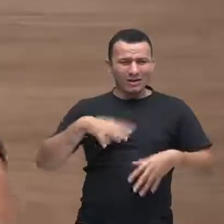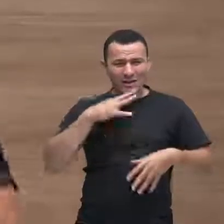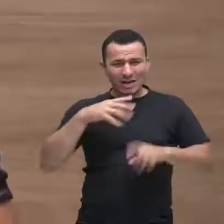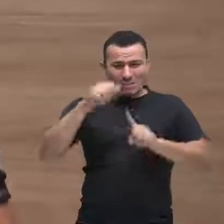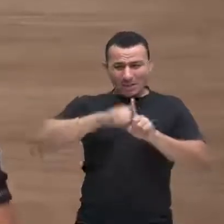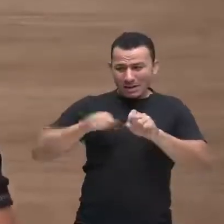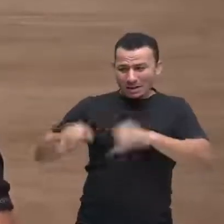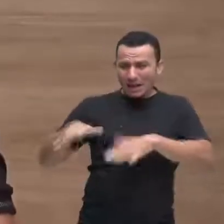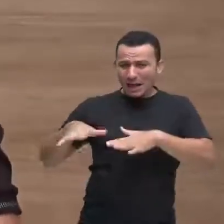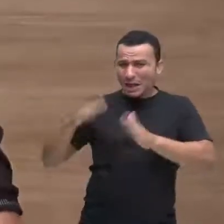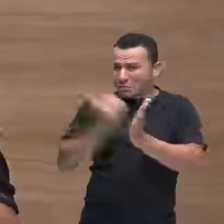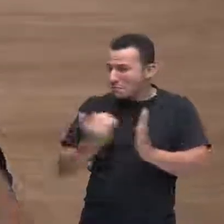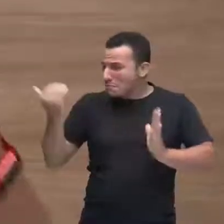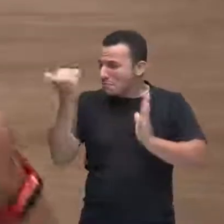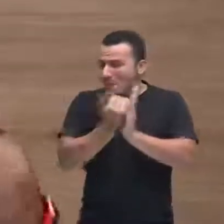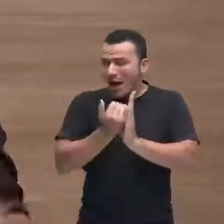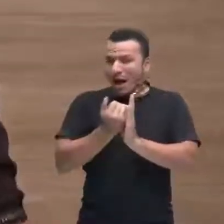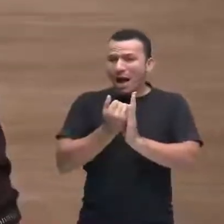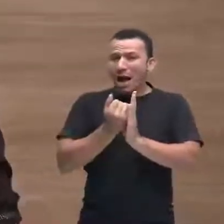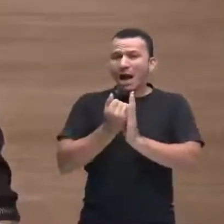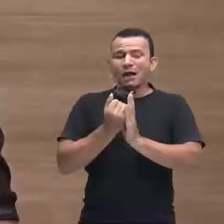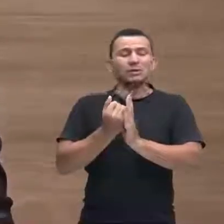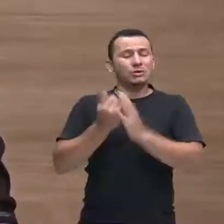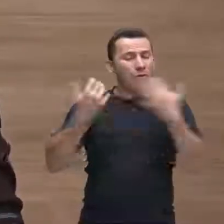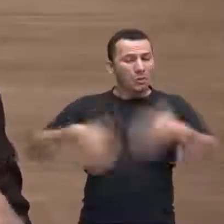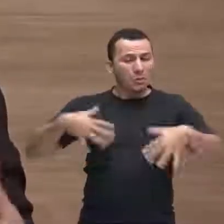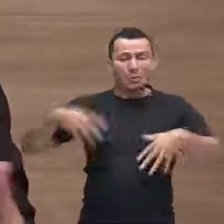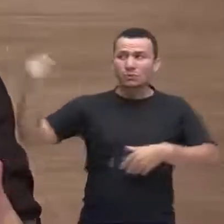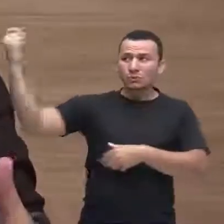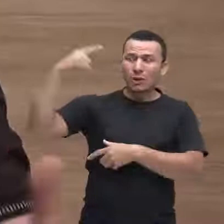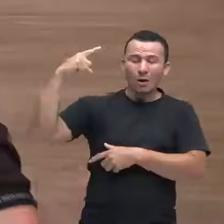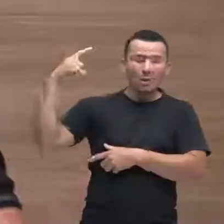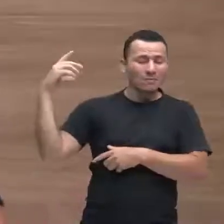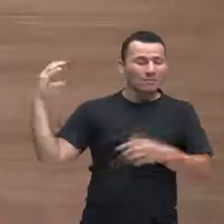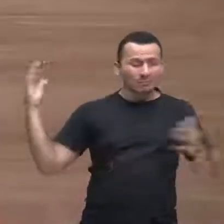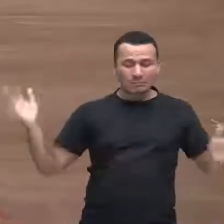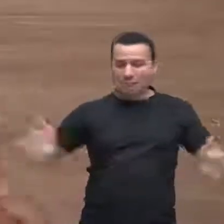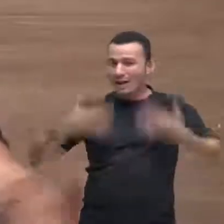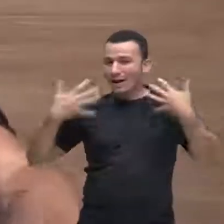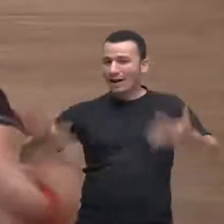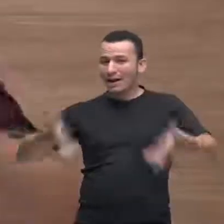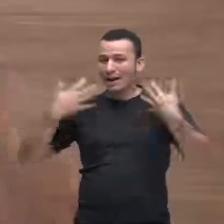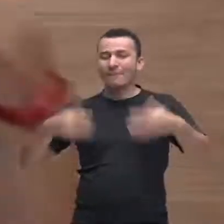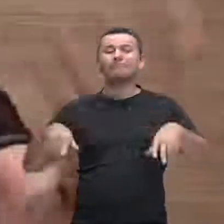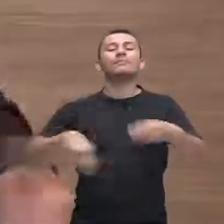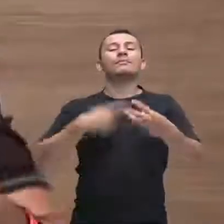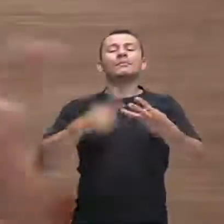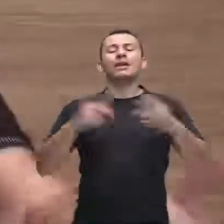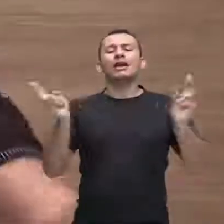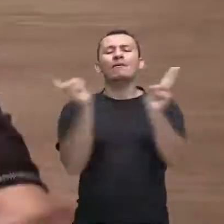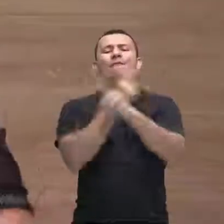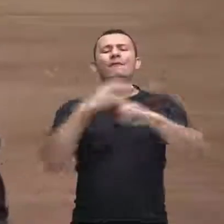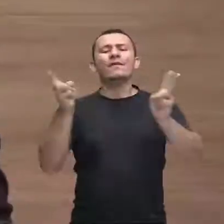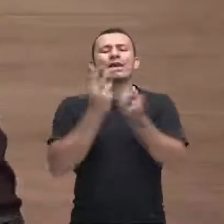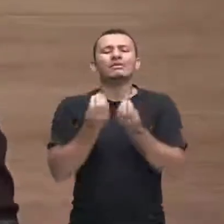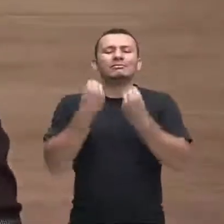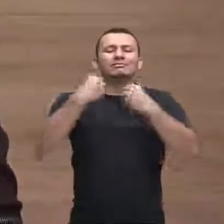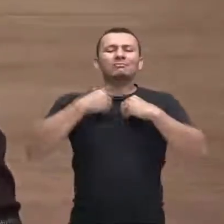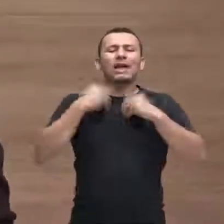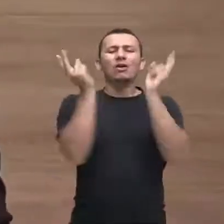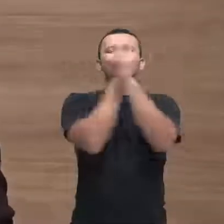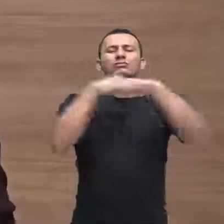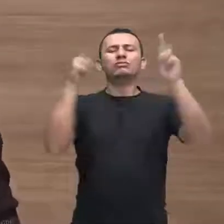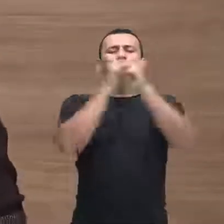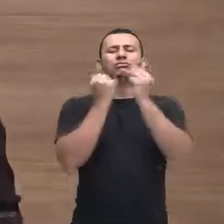na região norte essa coisa maravilhosa esse vento que te acaricia o rosto não